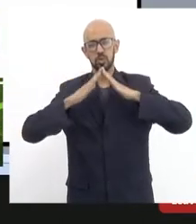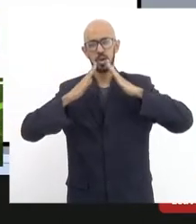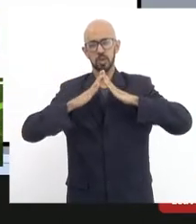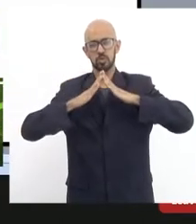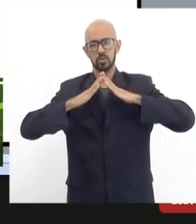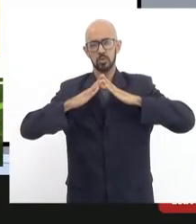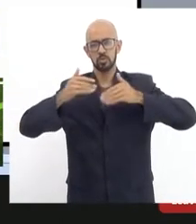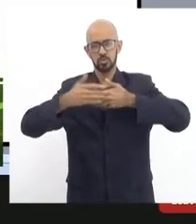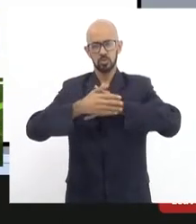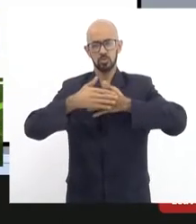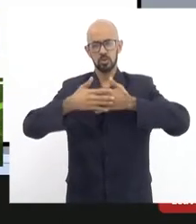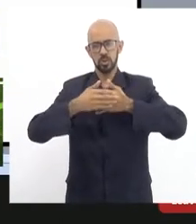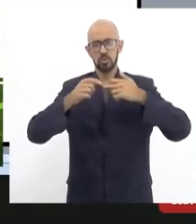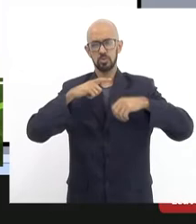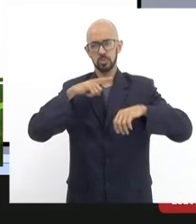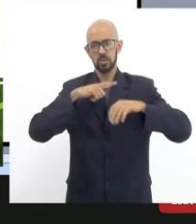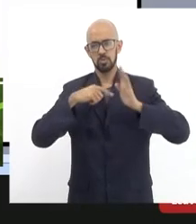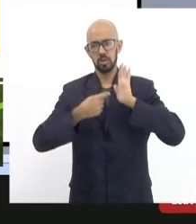têm para apresentar.